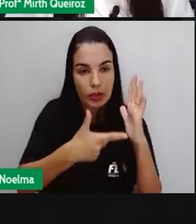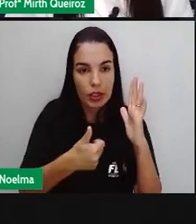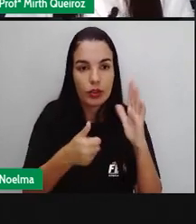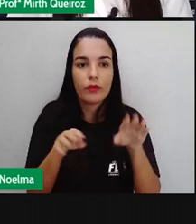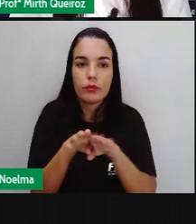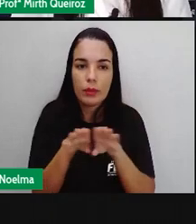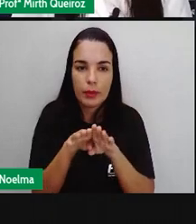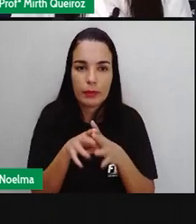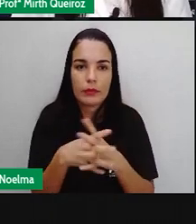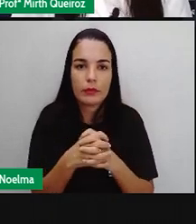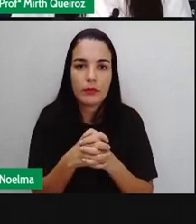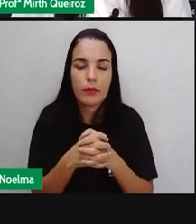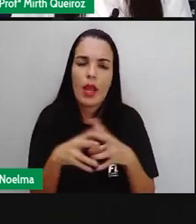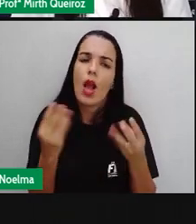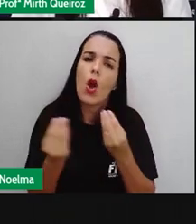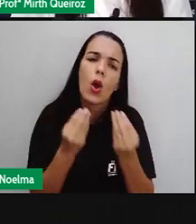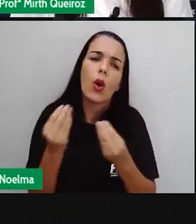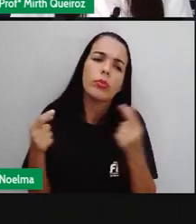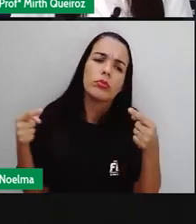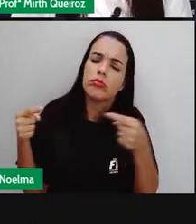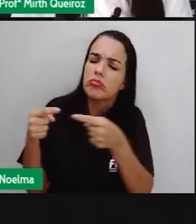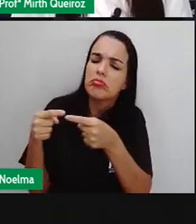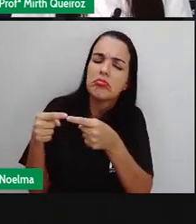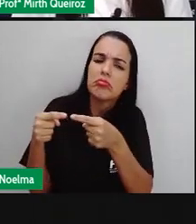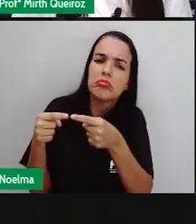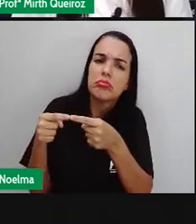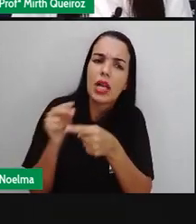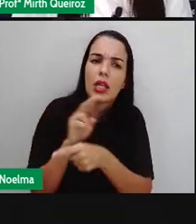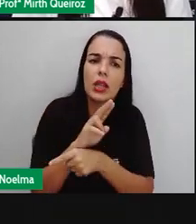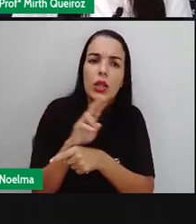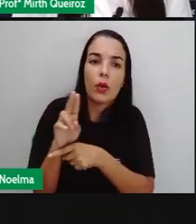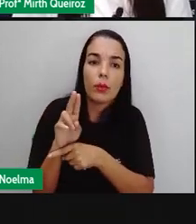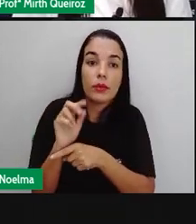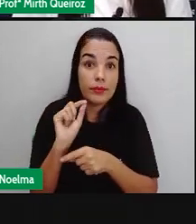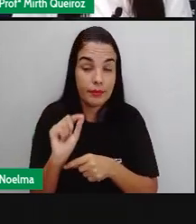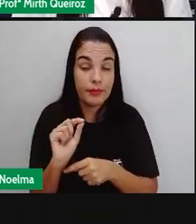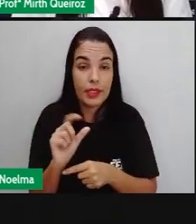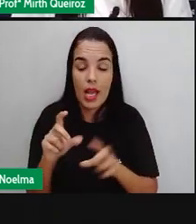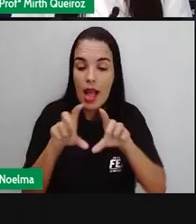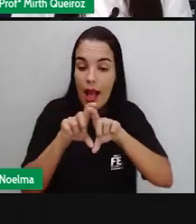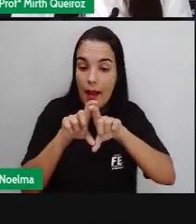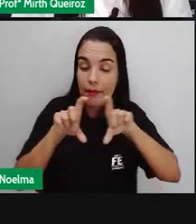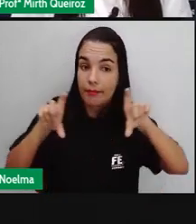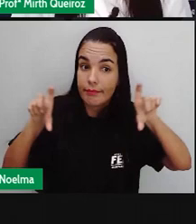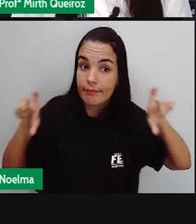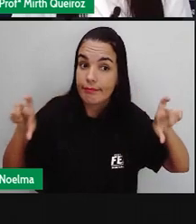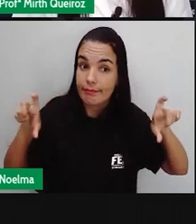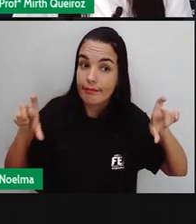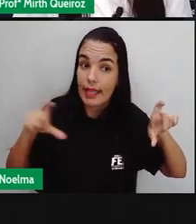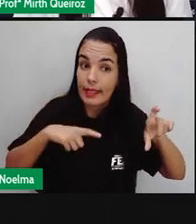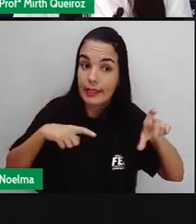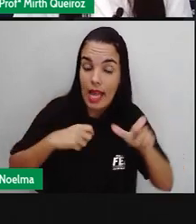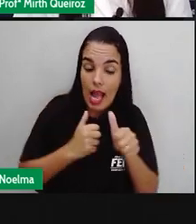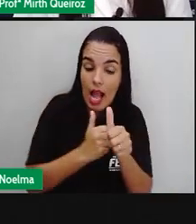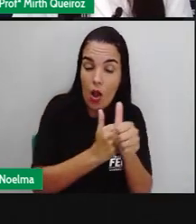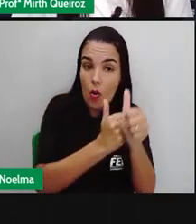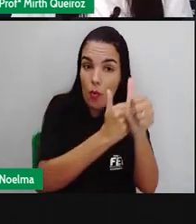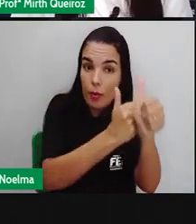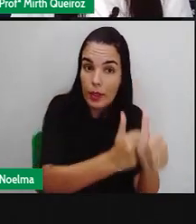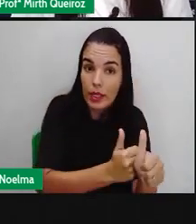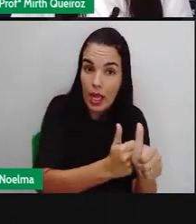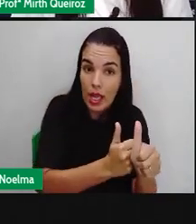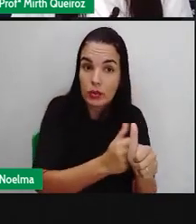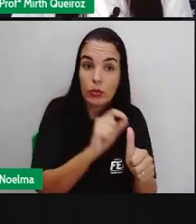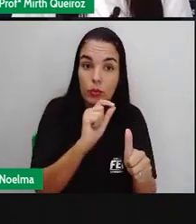Como se dá a concordância nominal? Em uma sentença, quando o substantivo é acompanhado por outros termos,